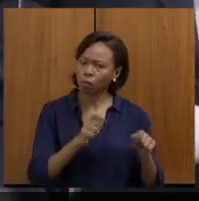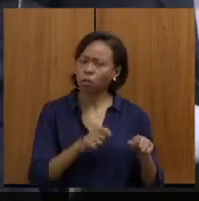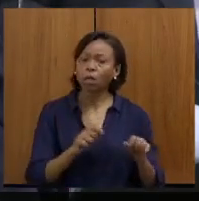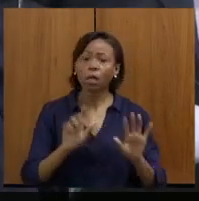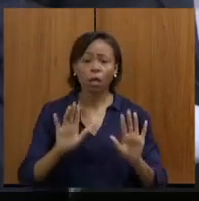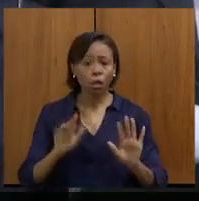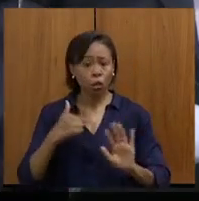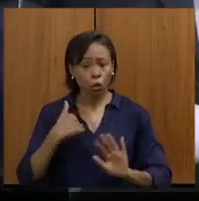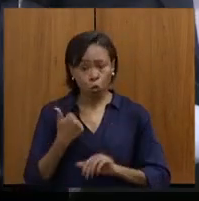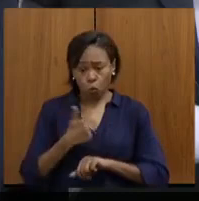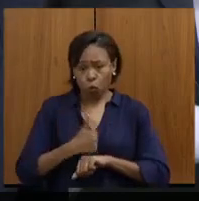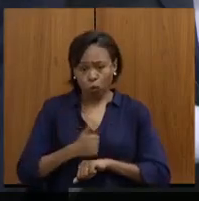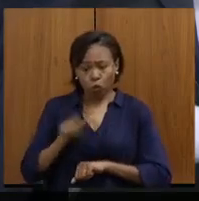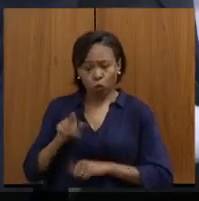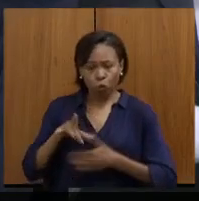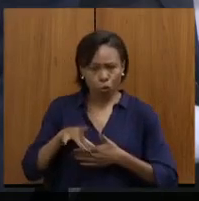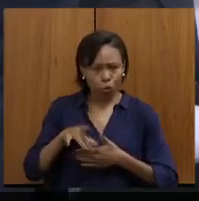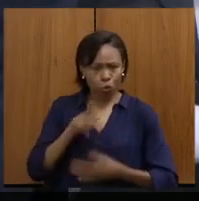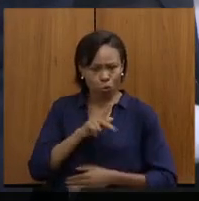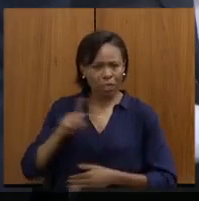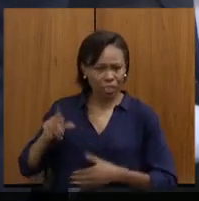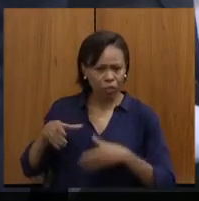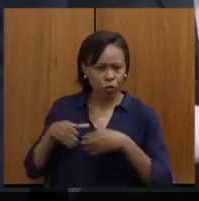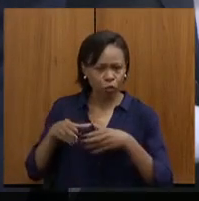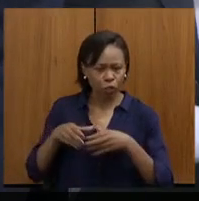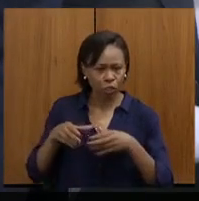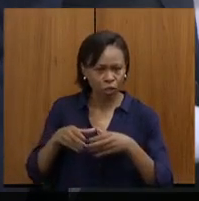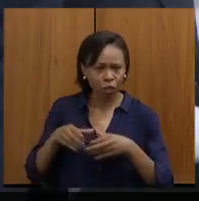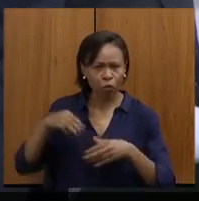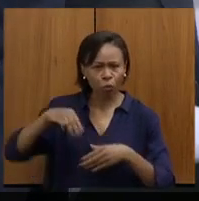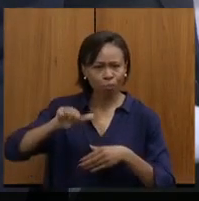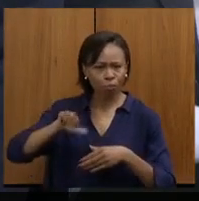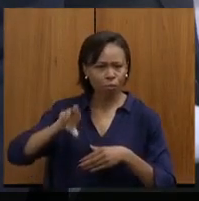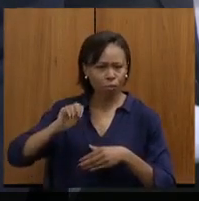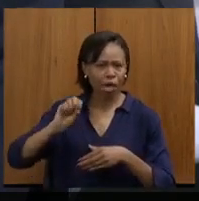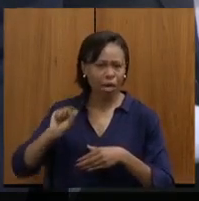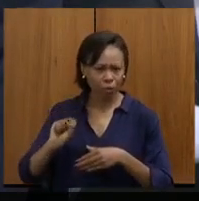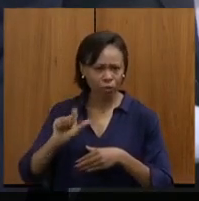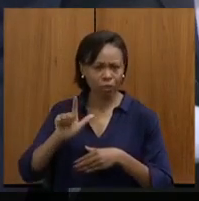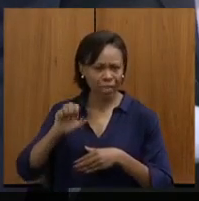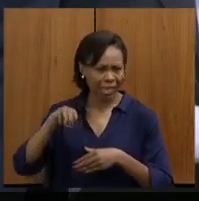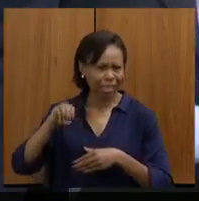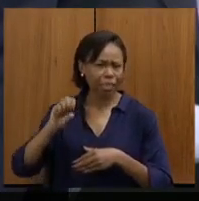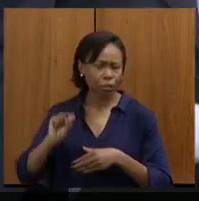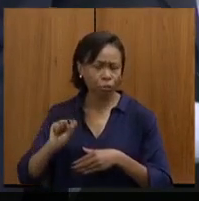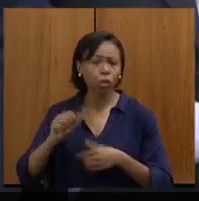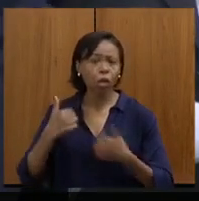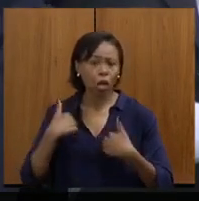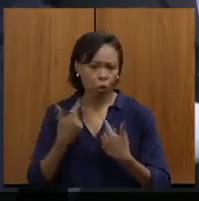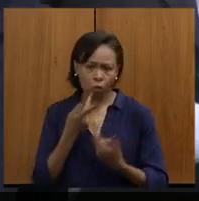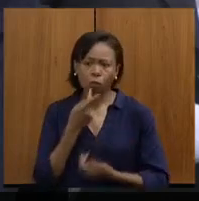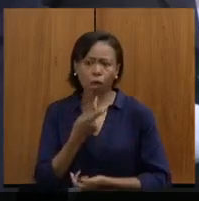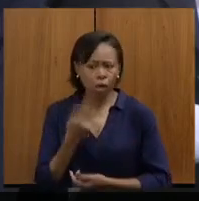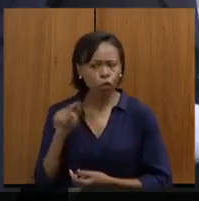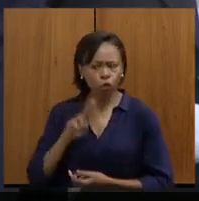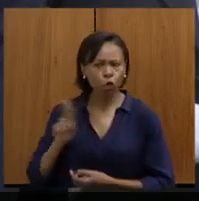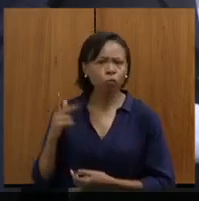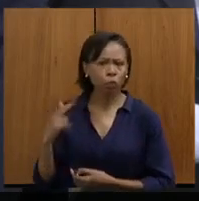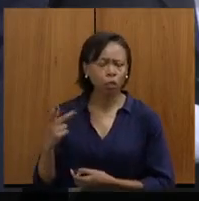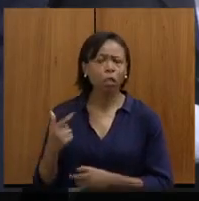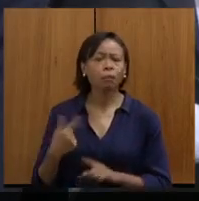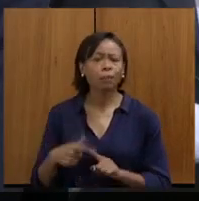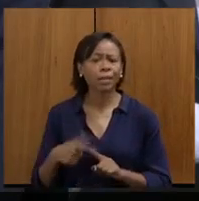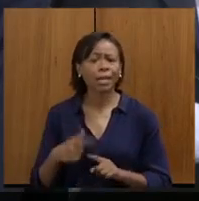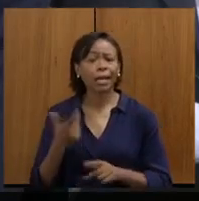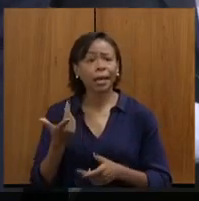comissão, Marcos Lemos, que é da Comissão de Participação Popular, a intenção é que tenha consultas públicas, já